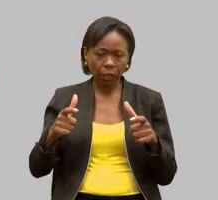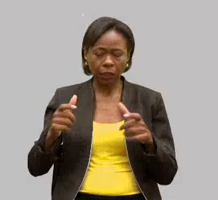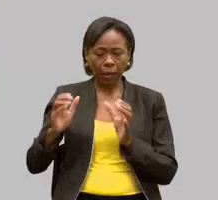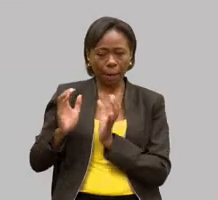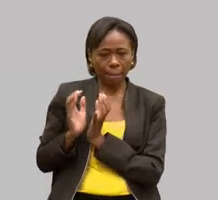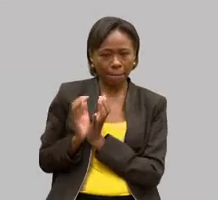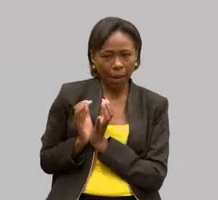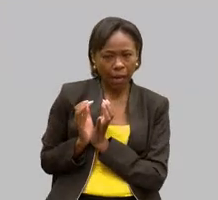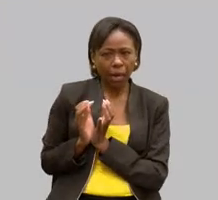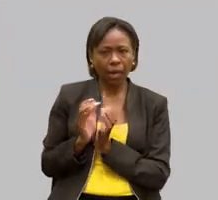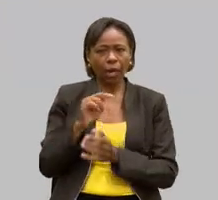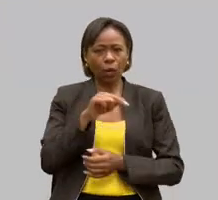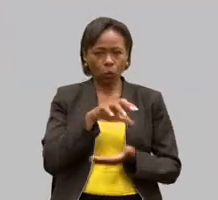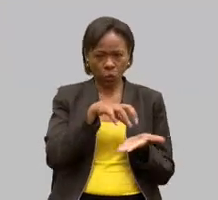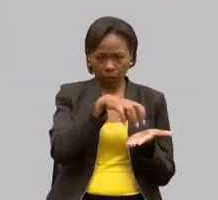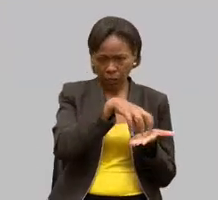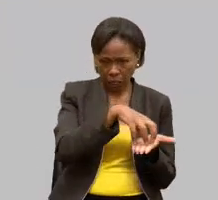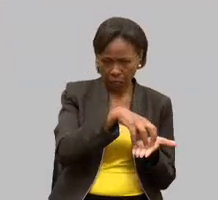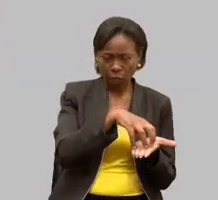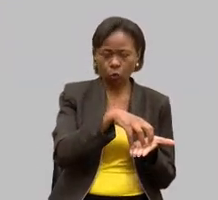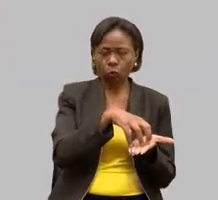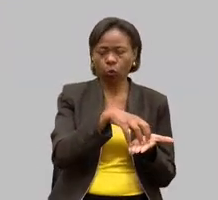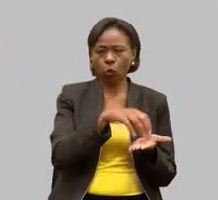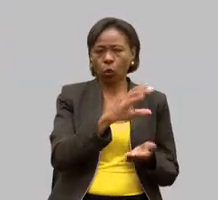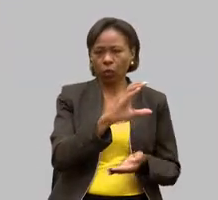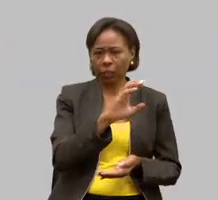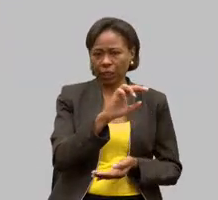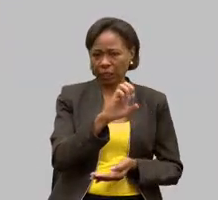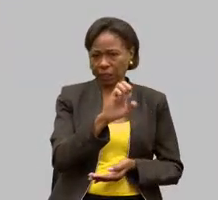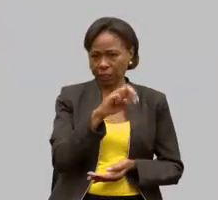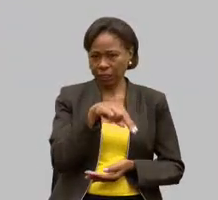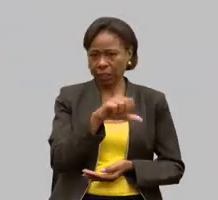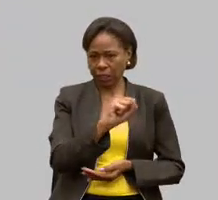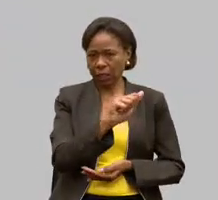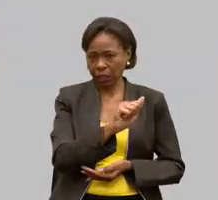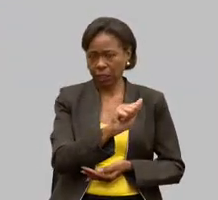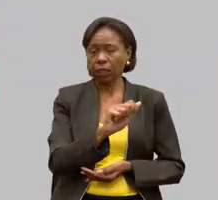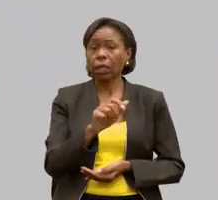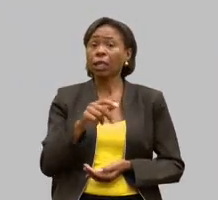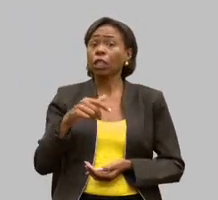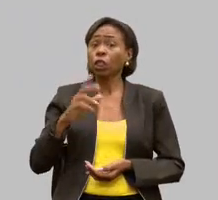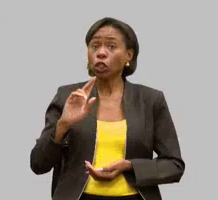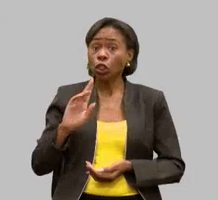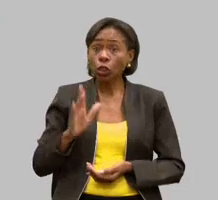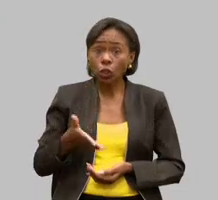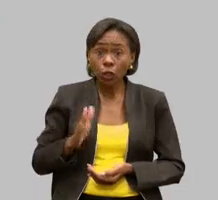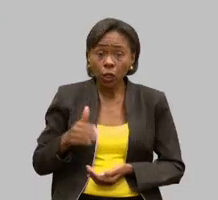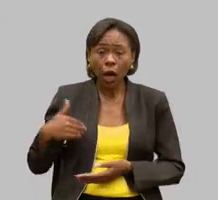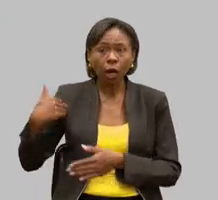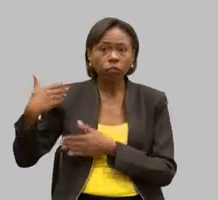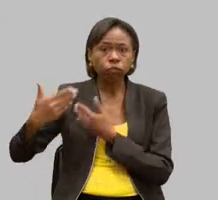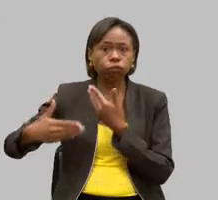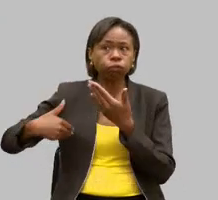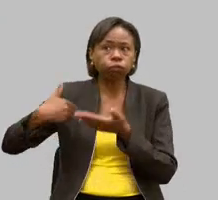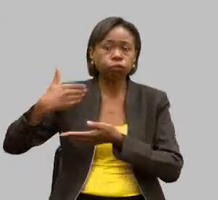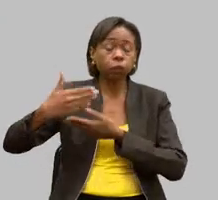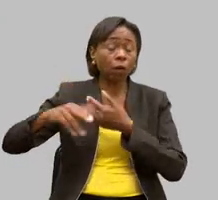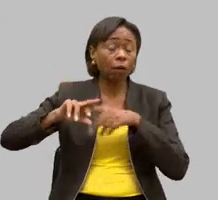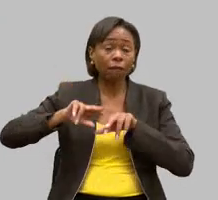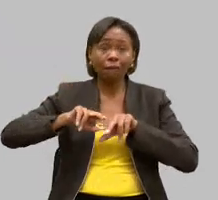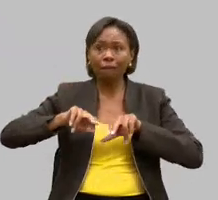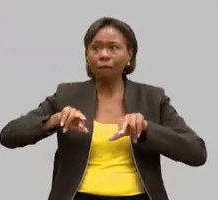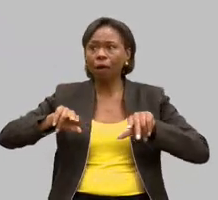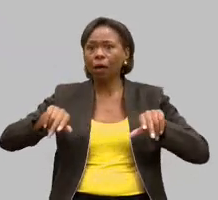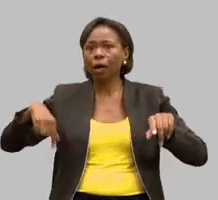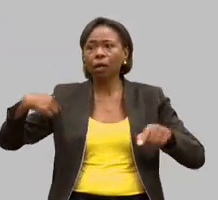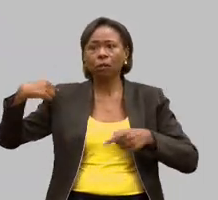paradigmas uma instituição tão forte que fica 70 60 anos atravessa vários